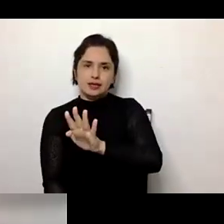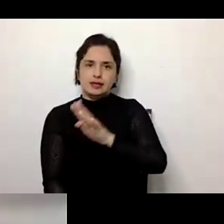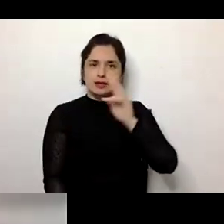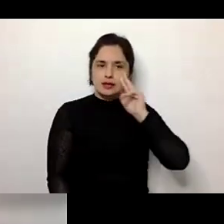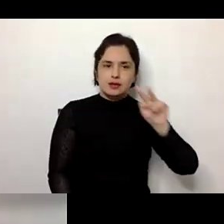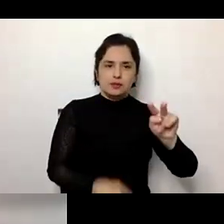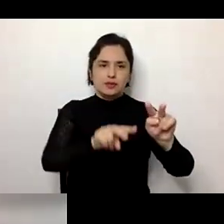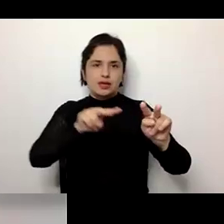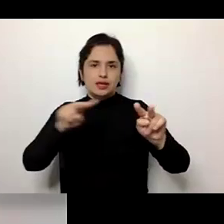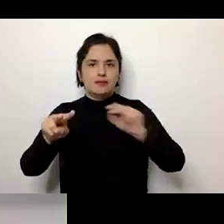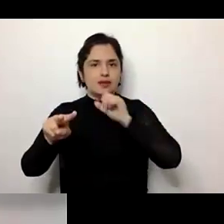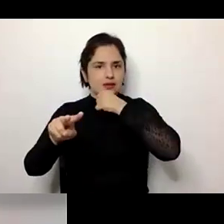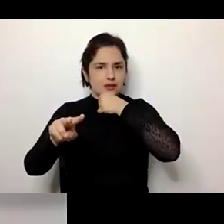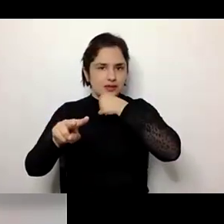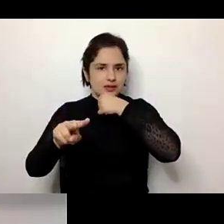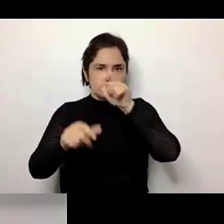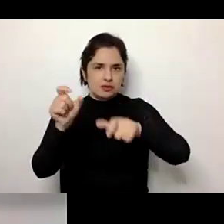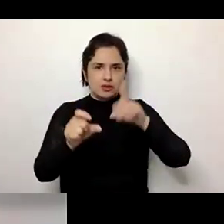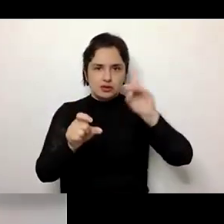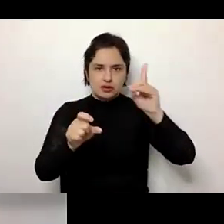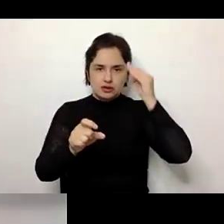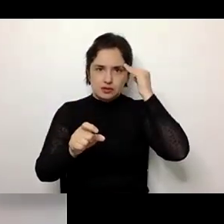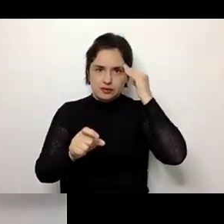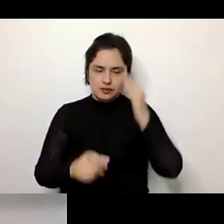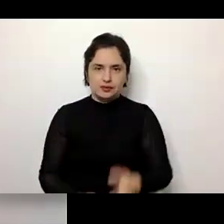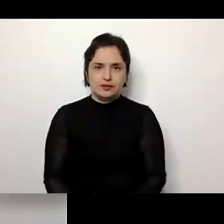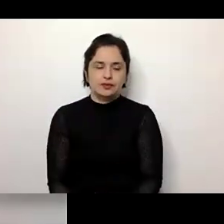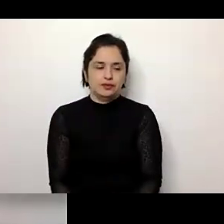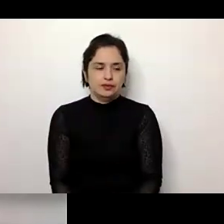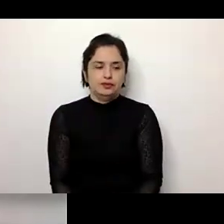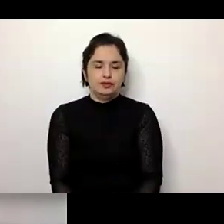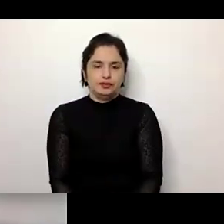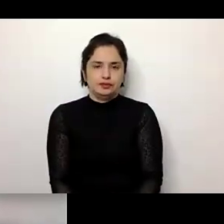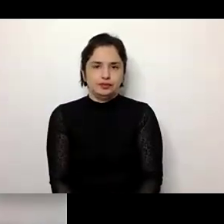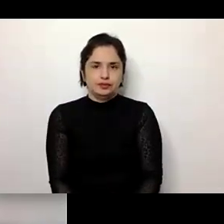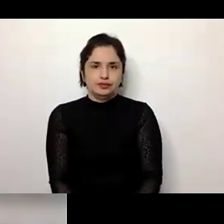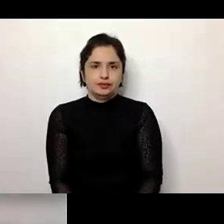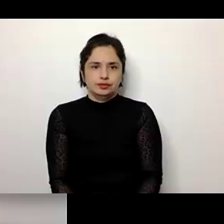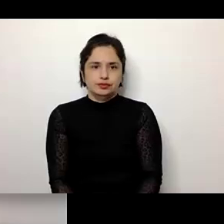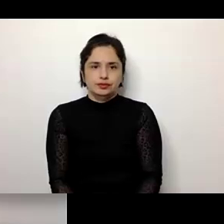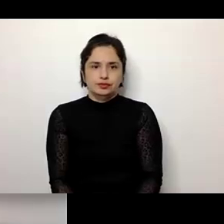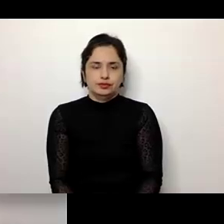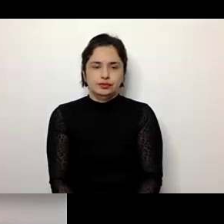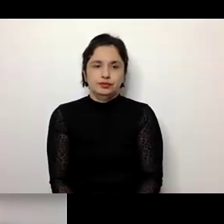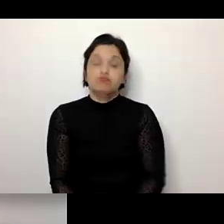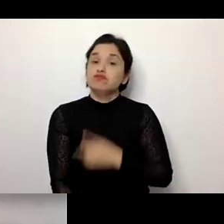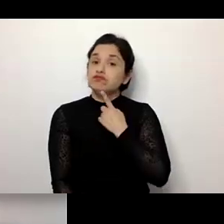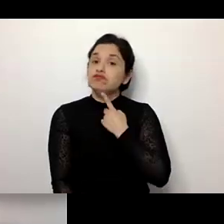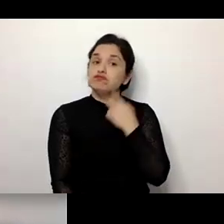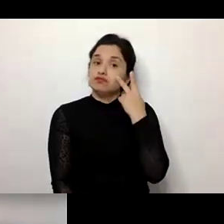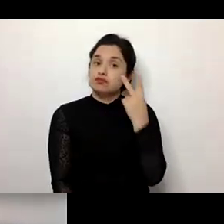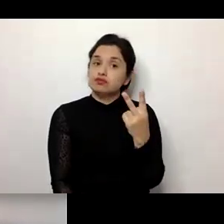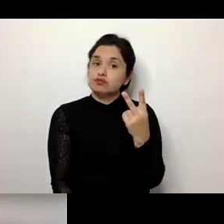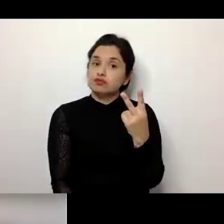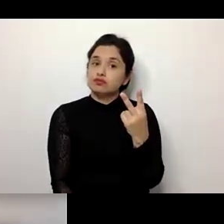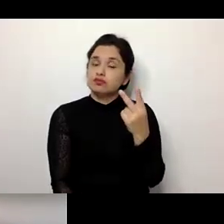o envelhecimento de pessoas com algum tipo de deficiência intelectual e que é bem interessante poder mirar isso no